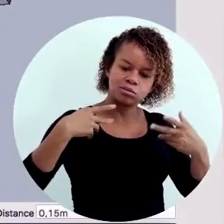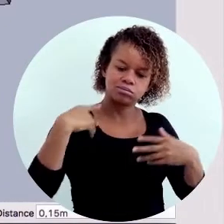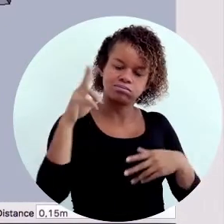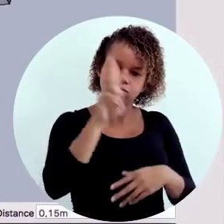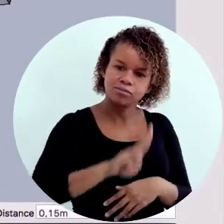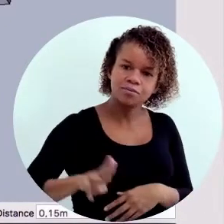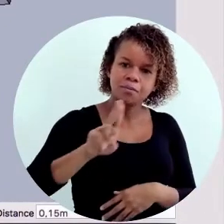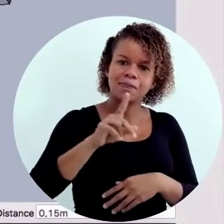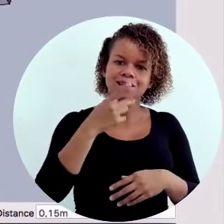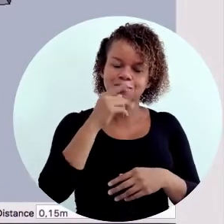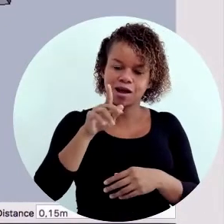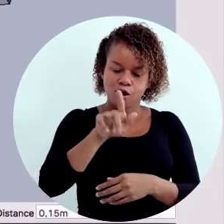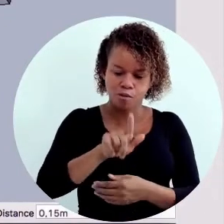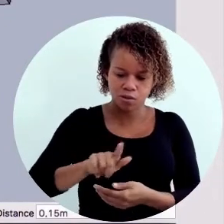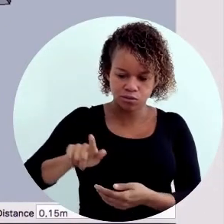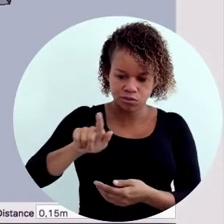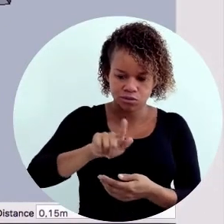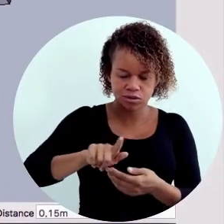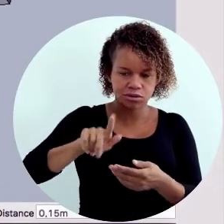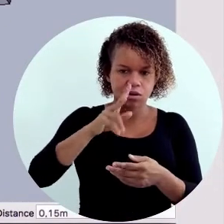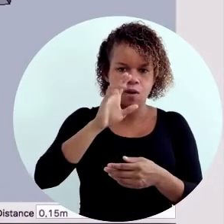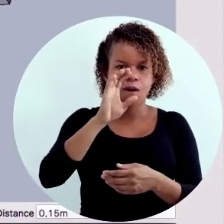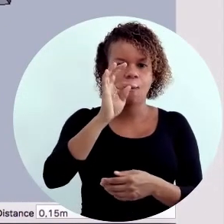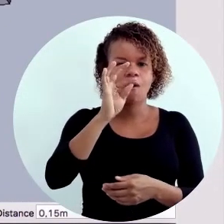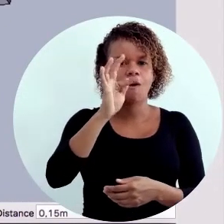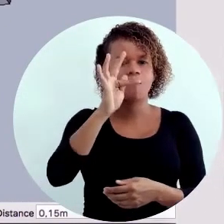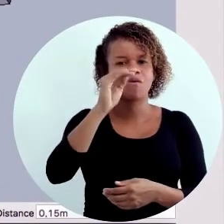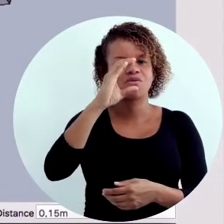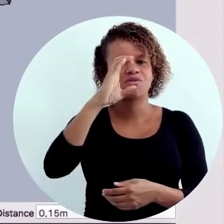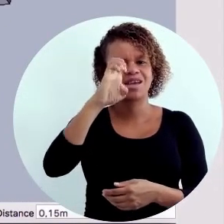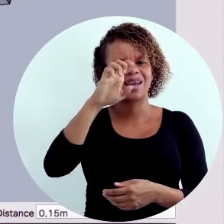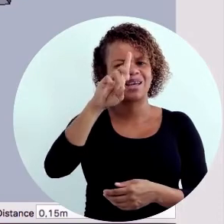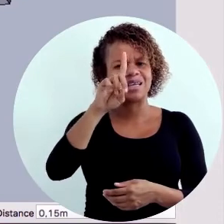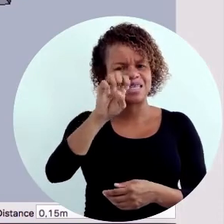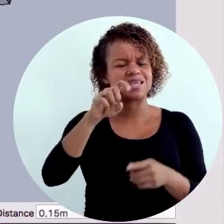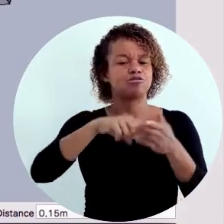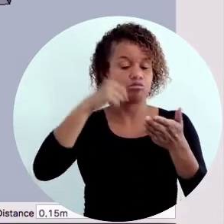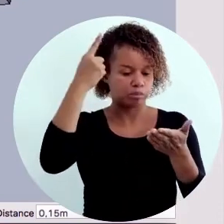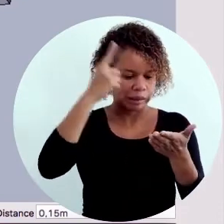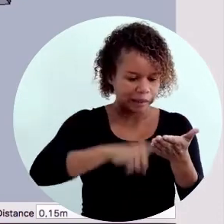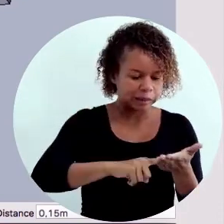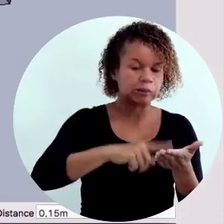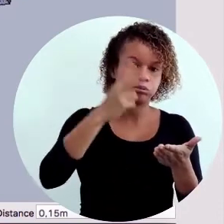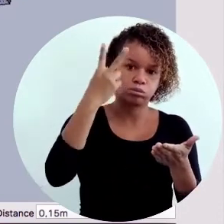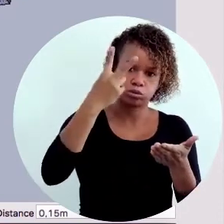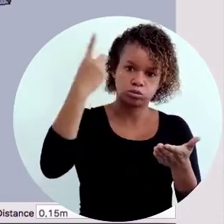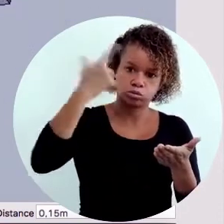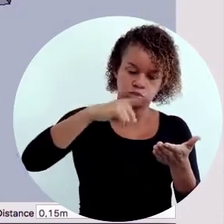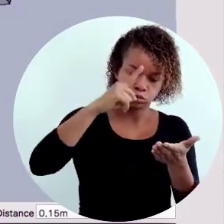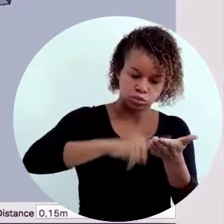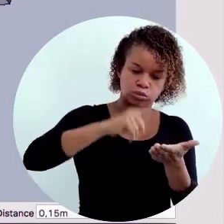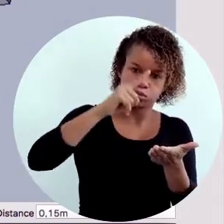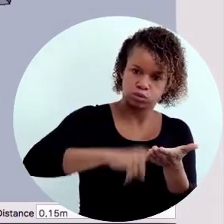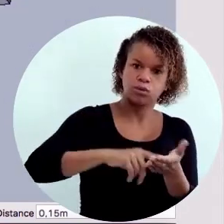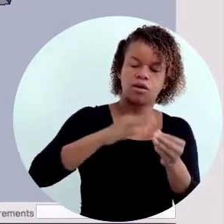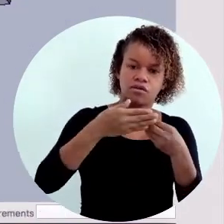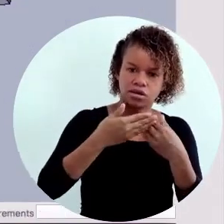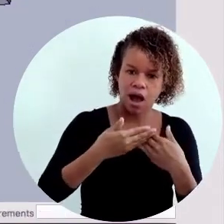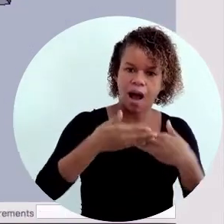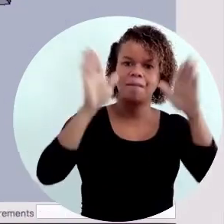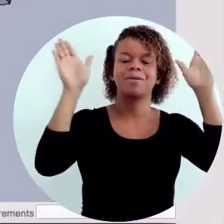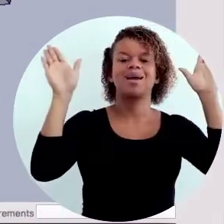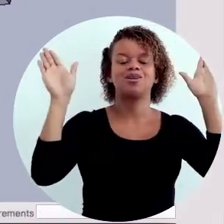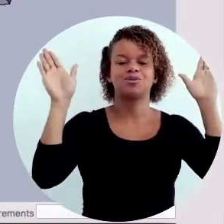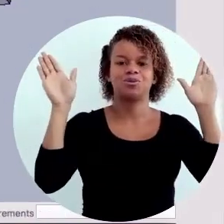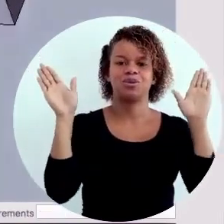E subindo o mouse, quando ele aparecer a opção On Face. Eu clico mais uma vez, o segundo clique. E ele